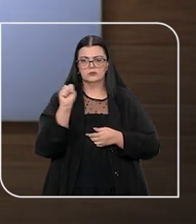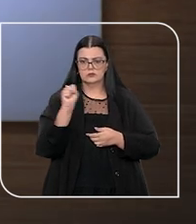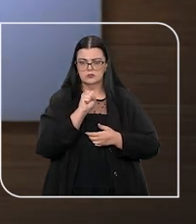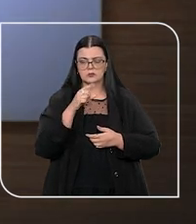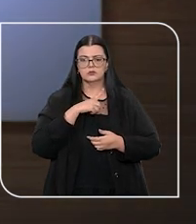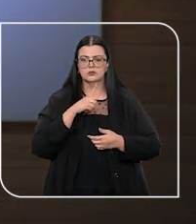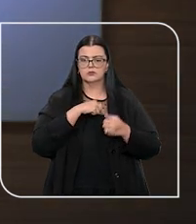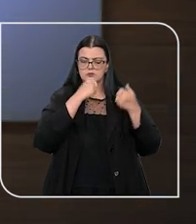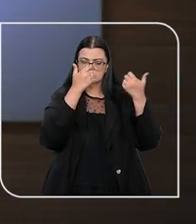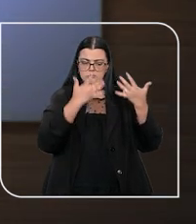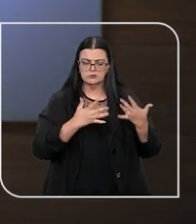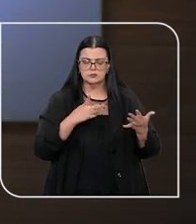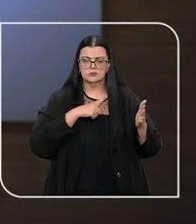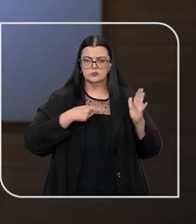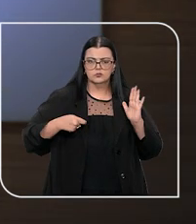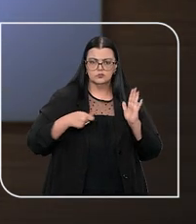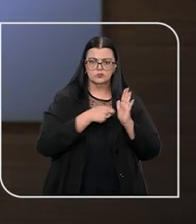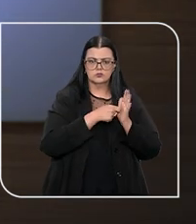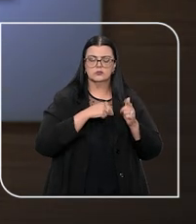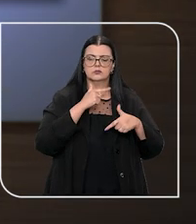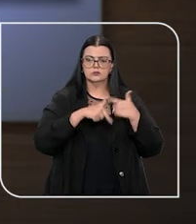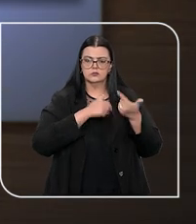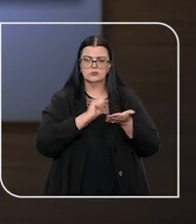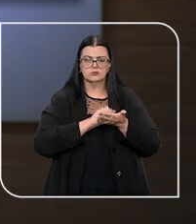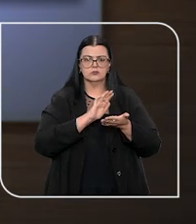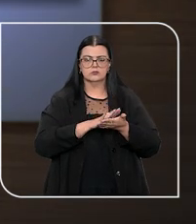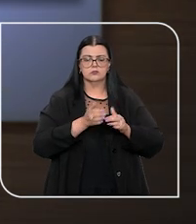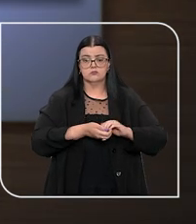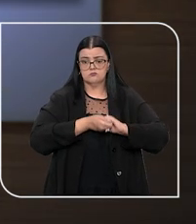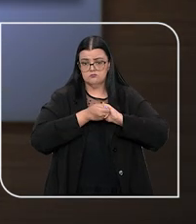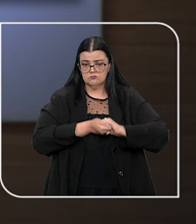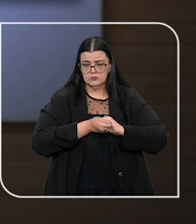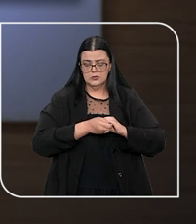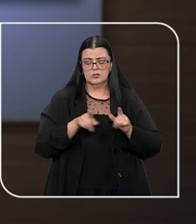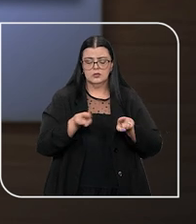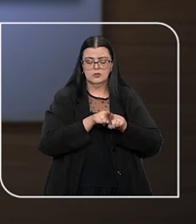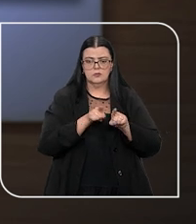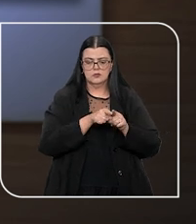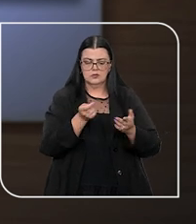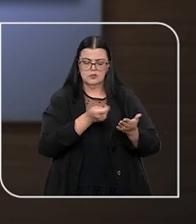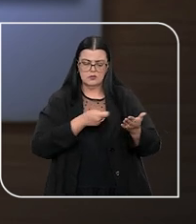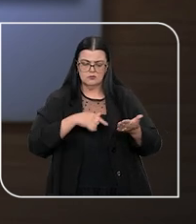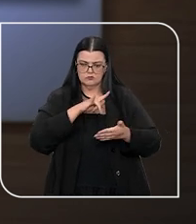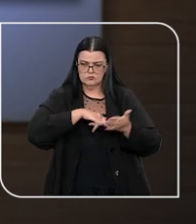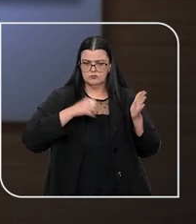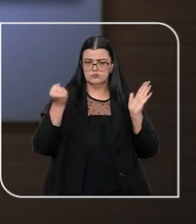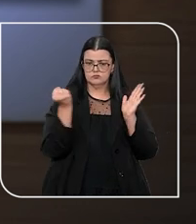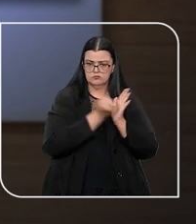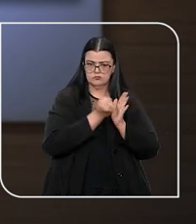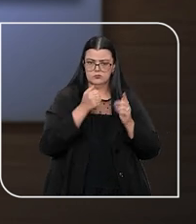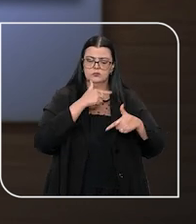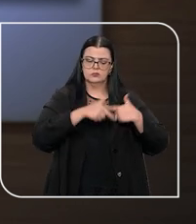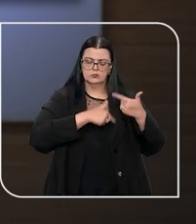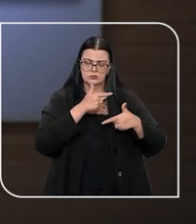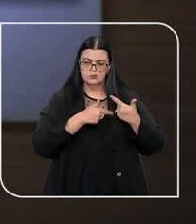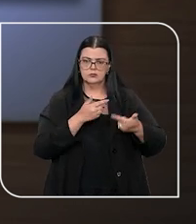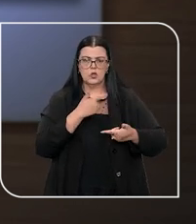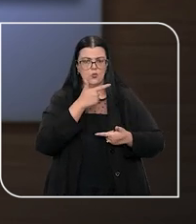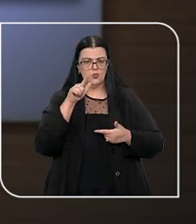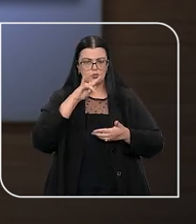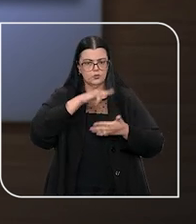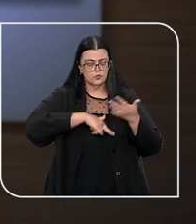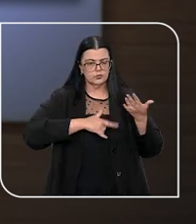estabelece que a sentença trabalhista homologatória de acordo, assim como a anotação na carteira de trabalho e demais documentos dela